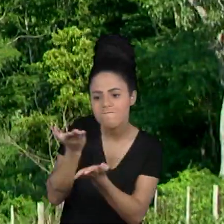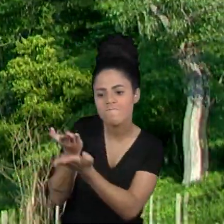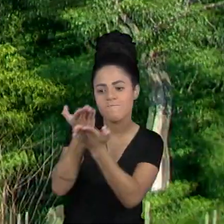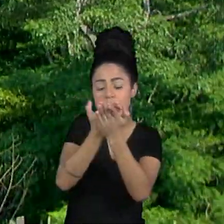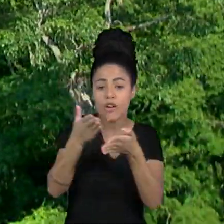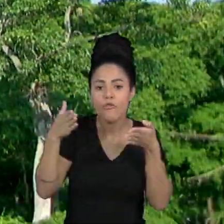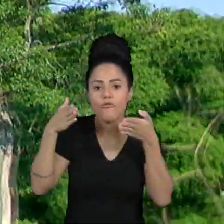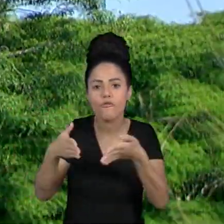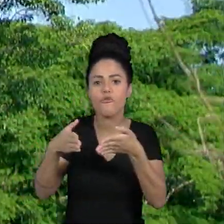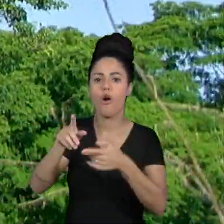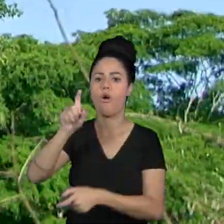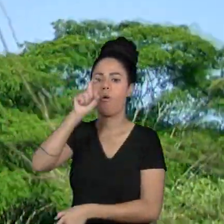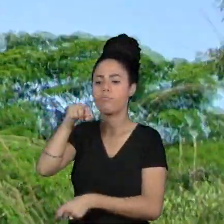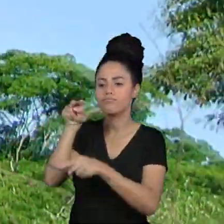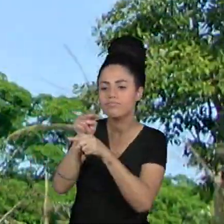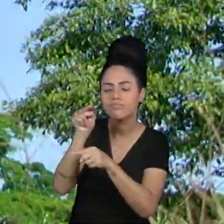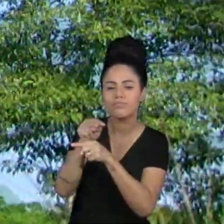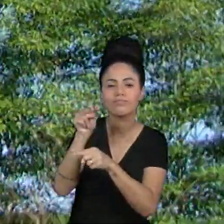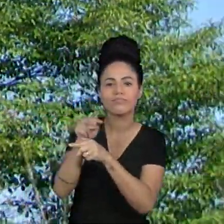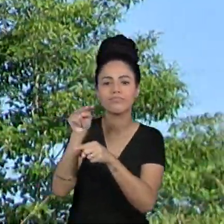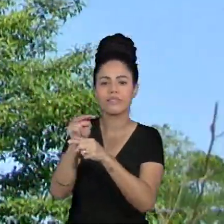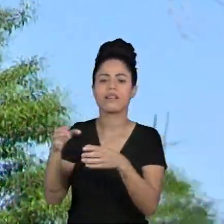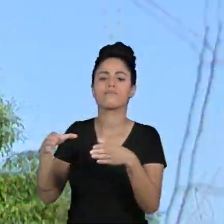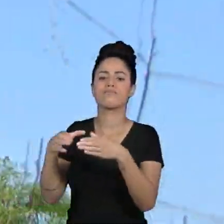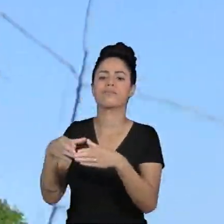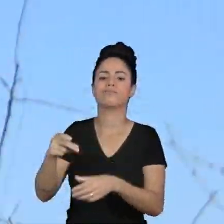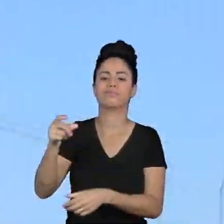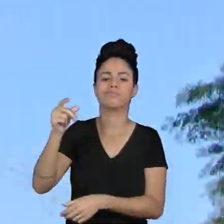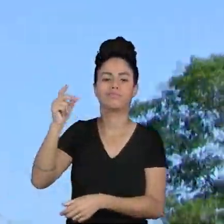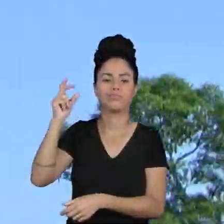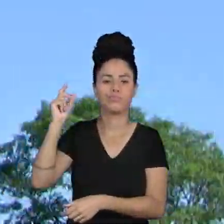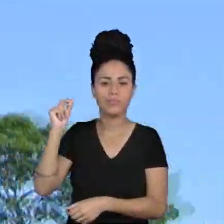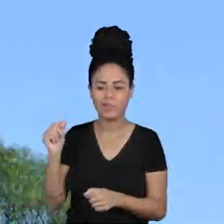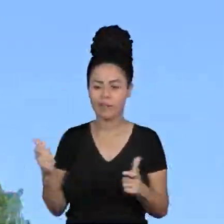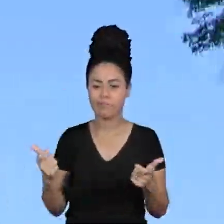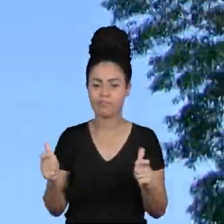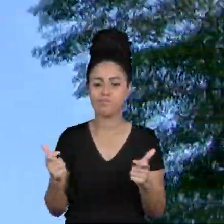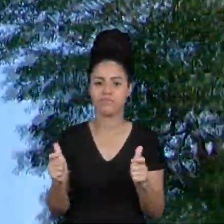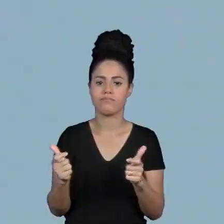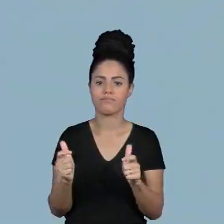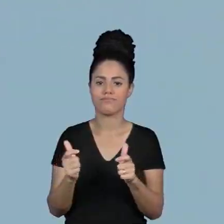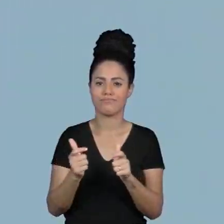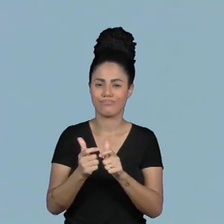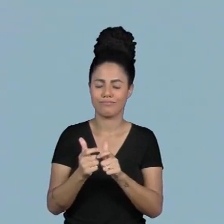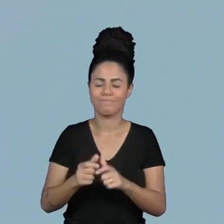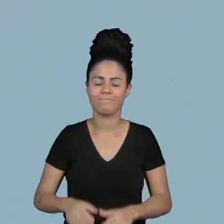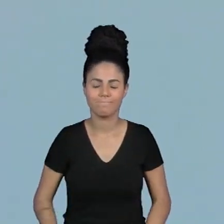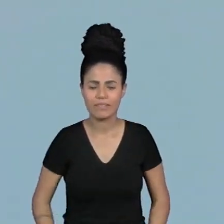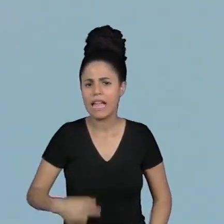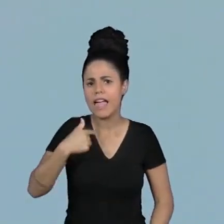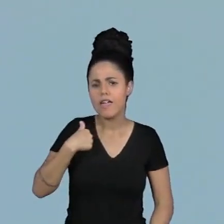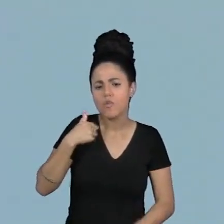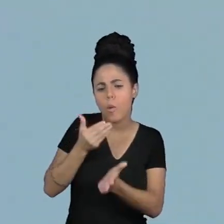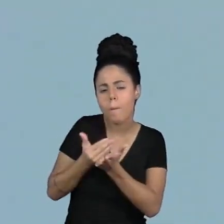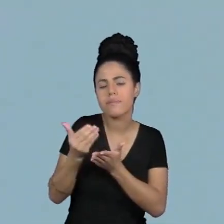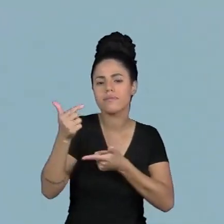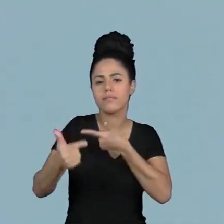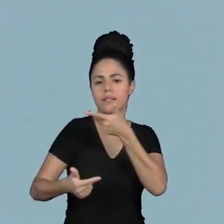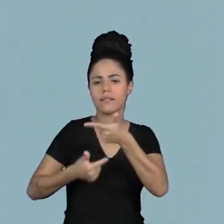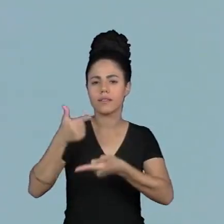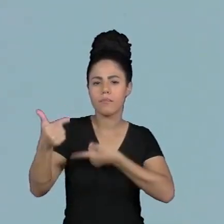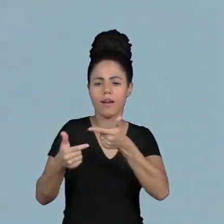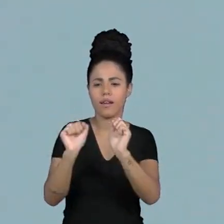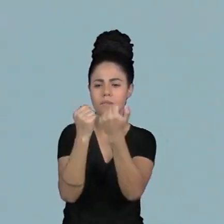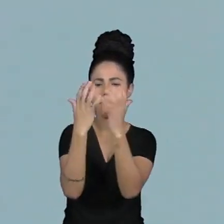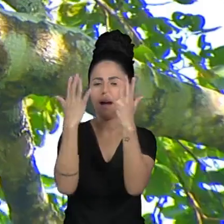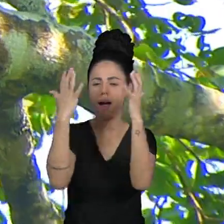e conservar a espécie já muito ameaçada Quando eu comecei o trabalho a estimativa na natureza como